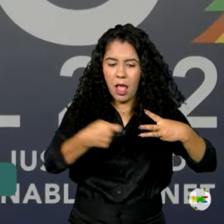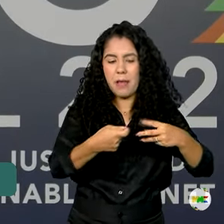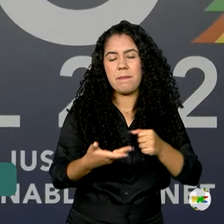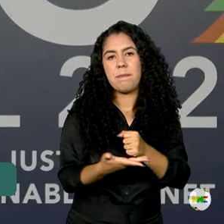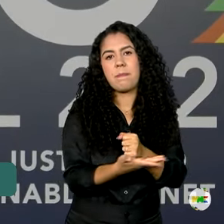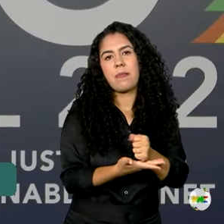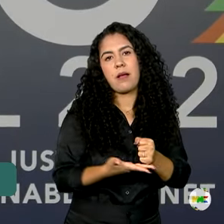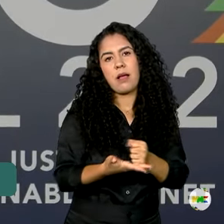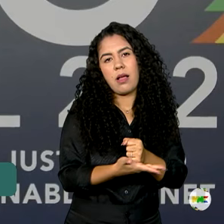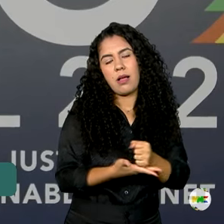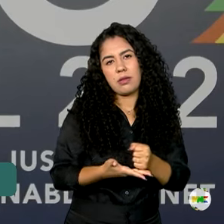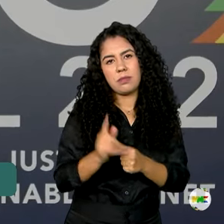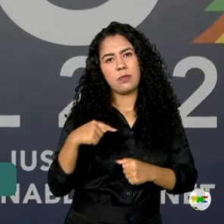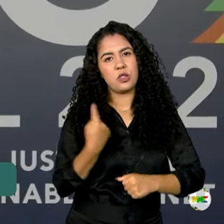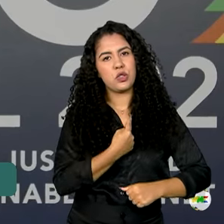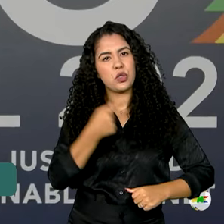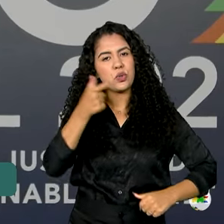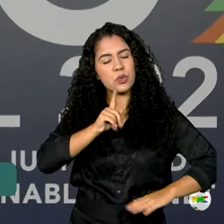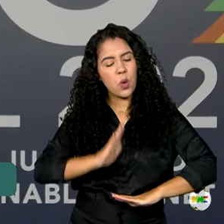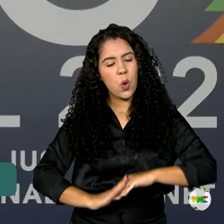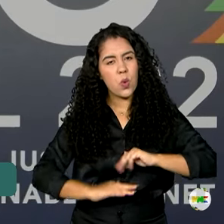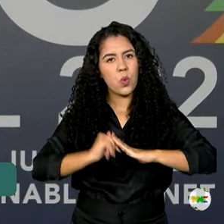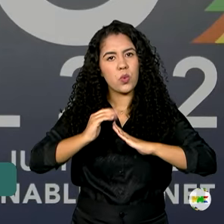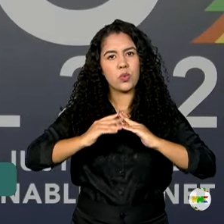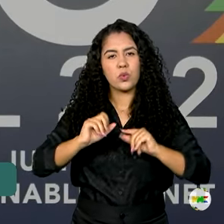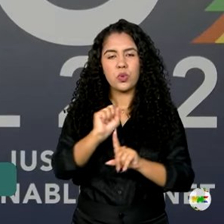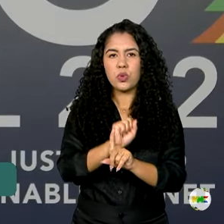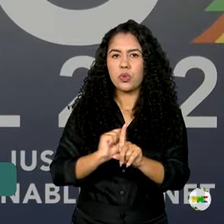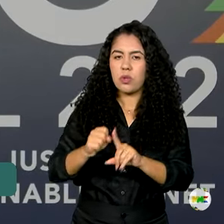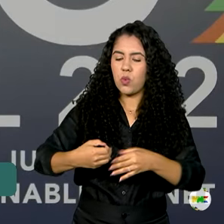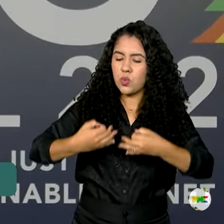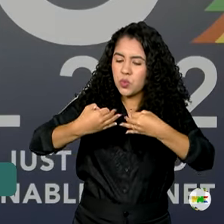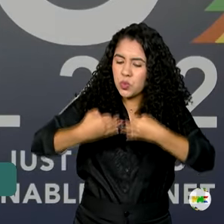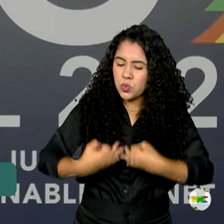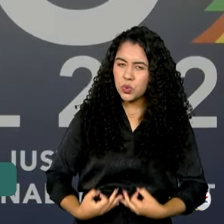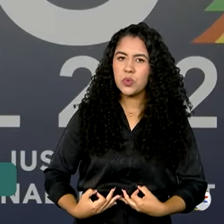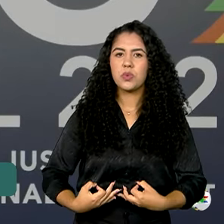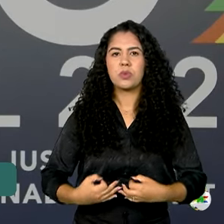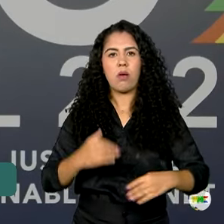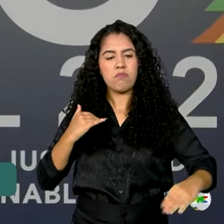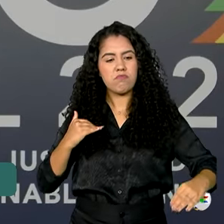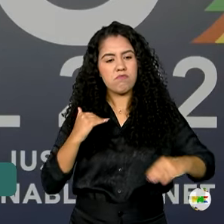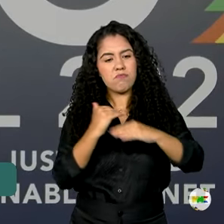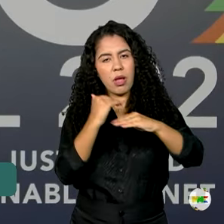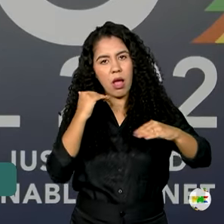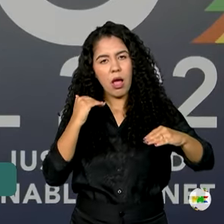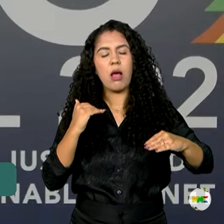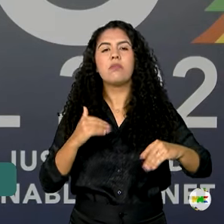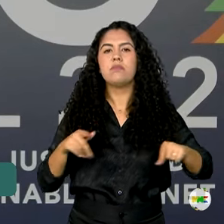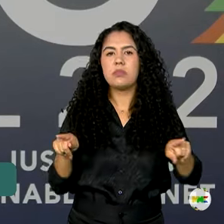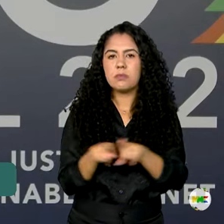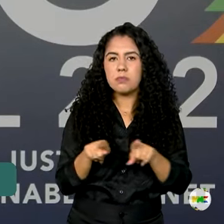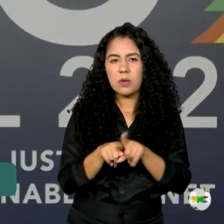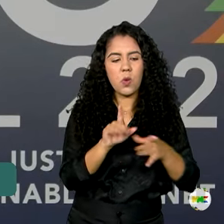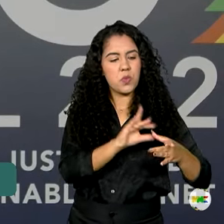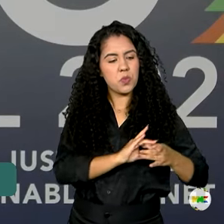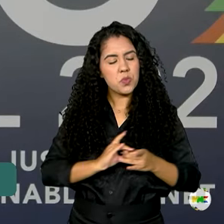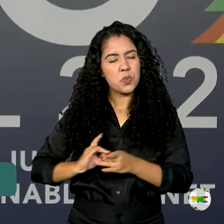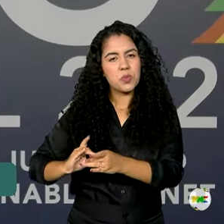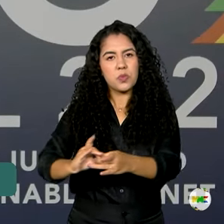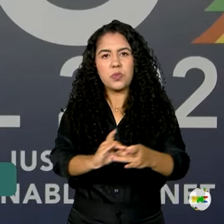que a gente construa uma sociedade mais justa, mais igual, mais unida